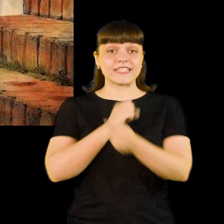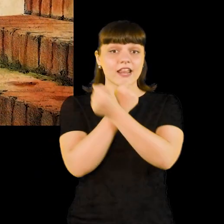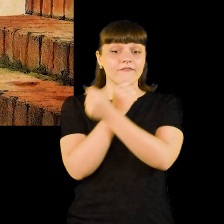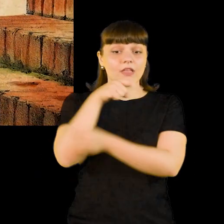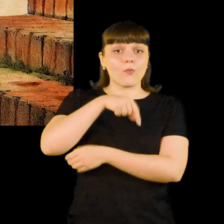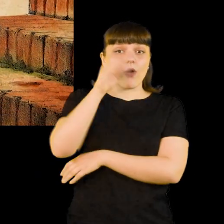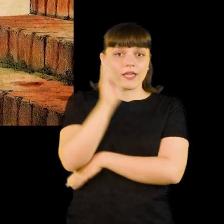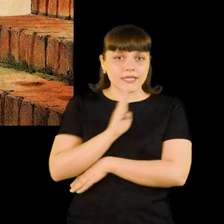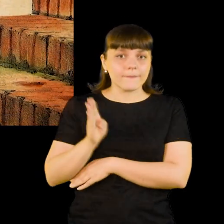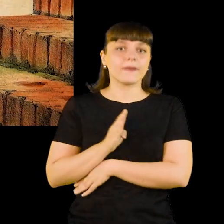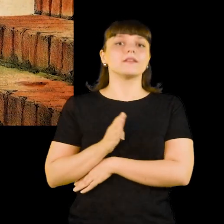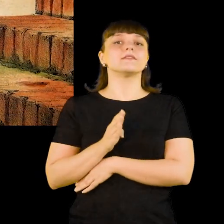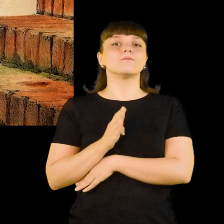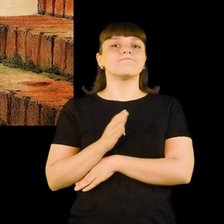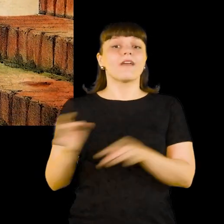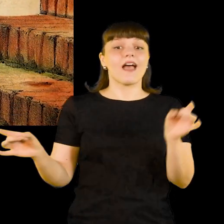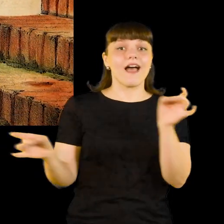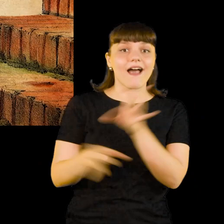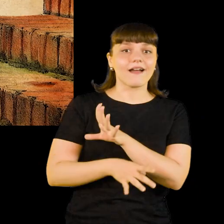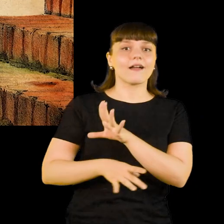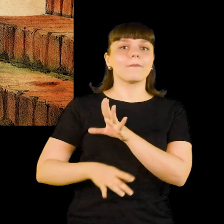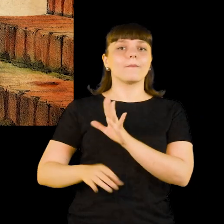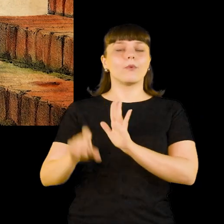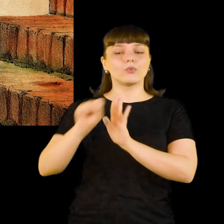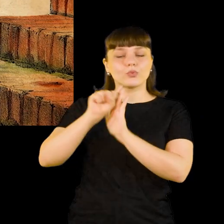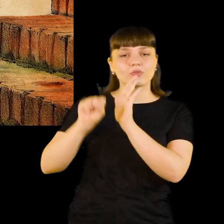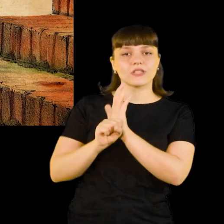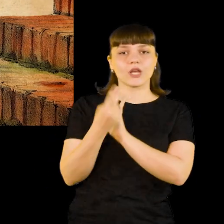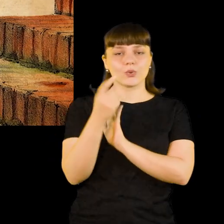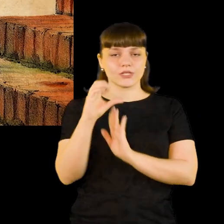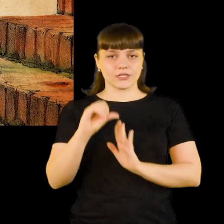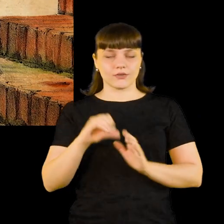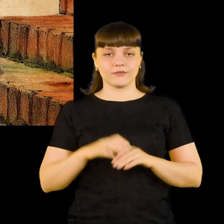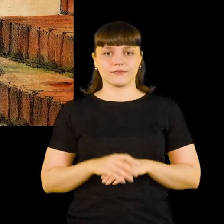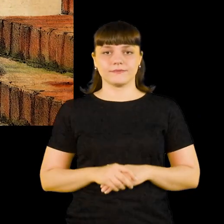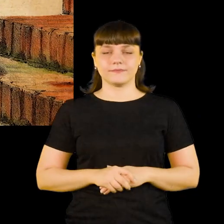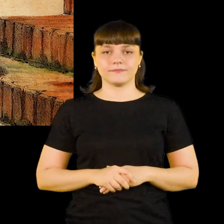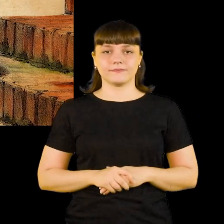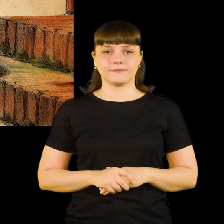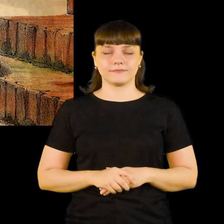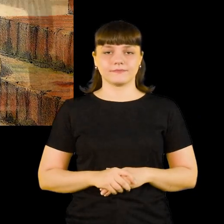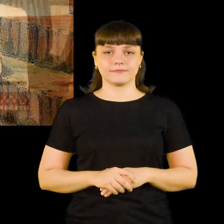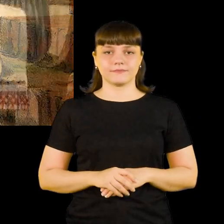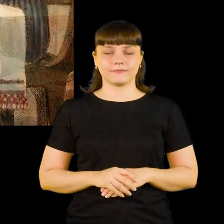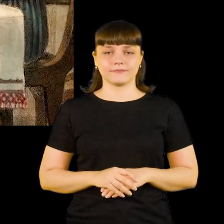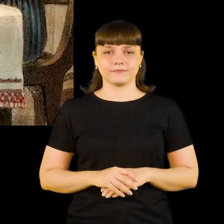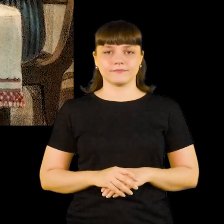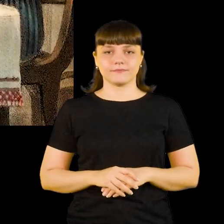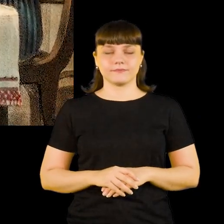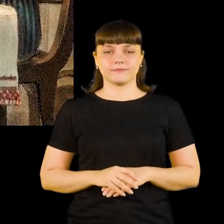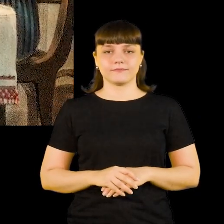A escravidão no Brasil, de forma legal, não existe mais desde o século XIX.